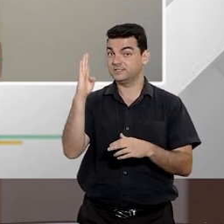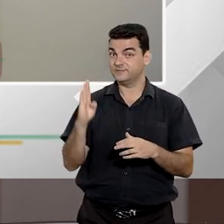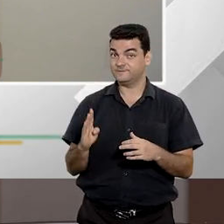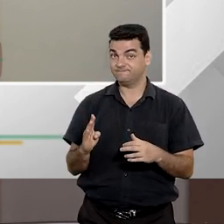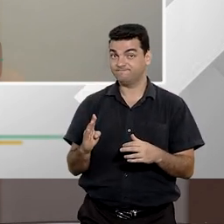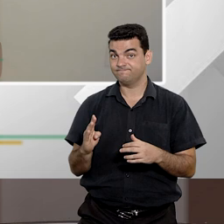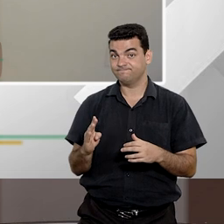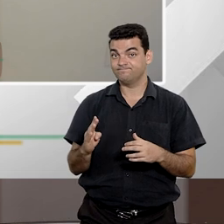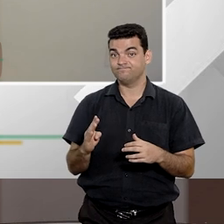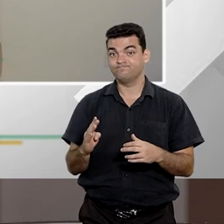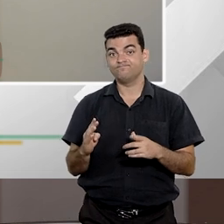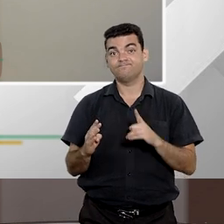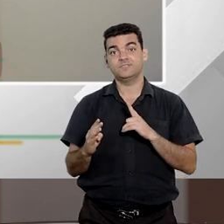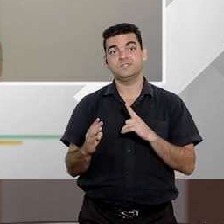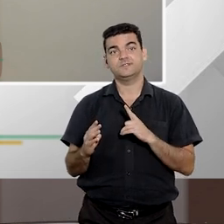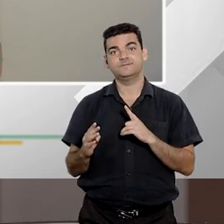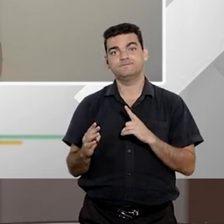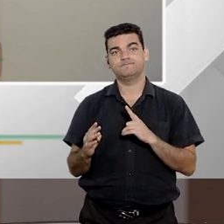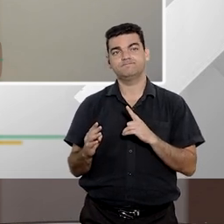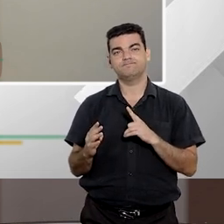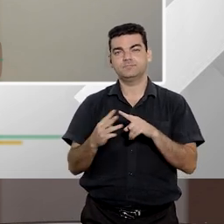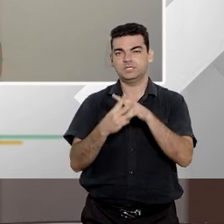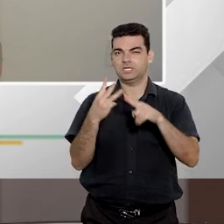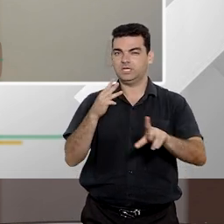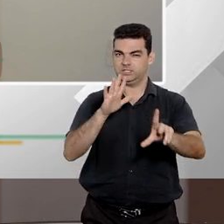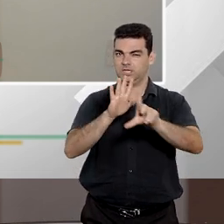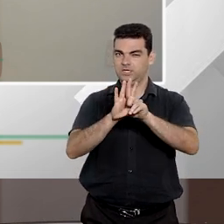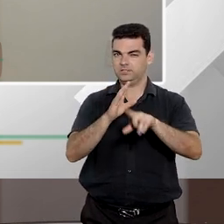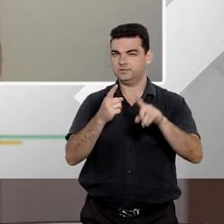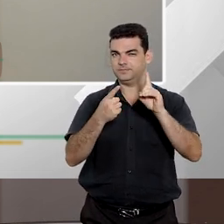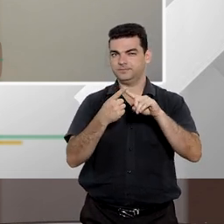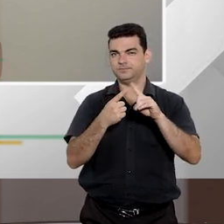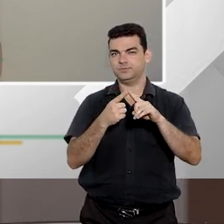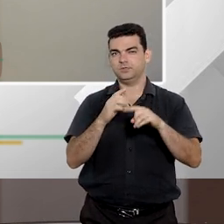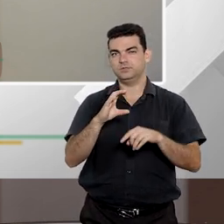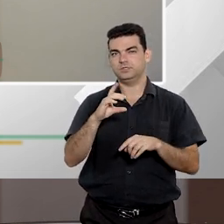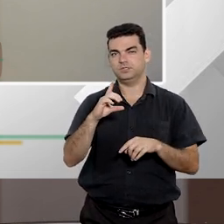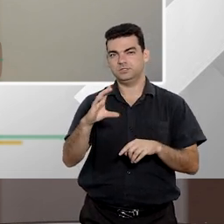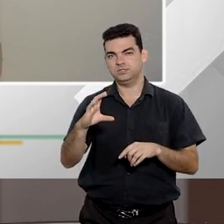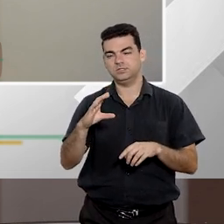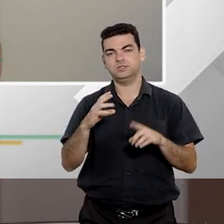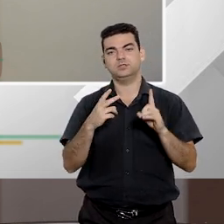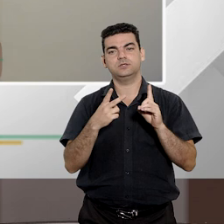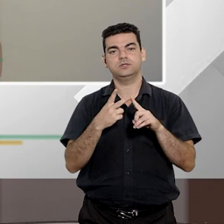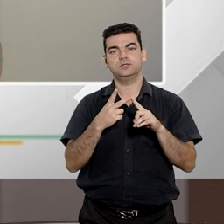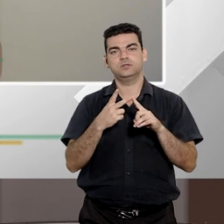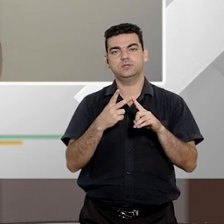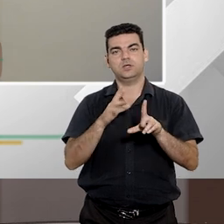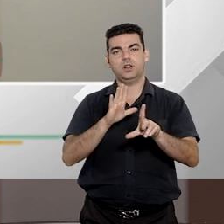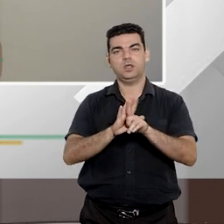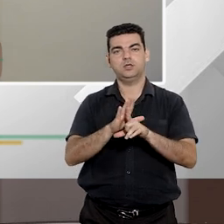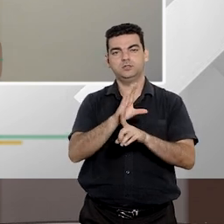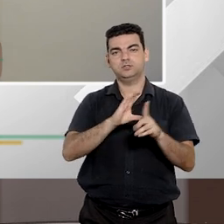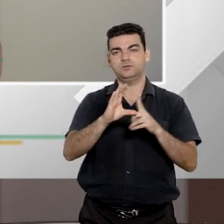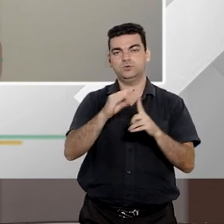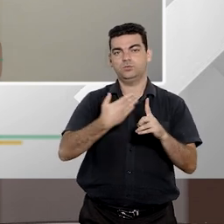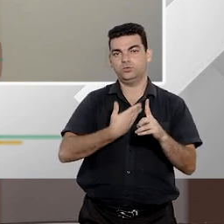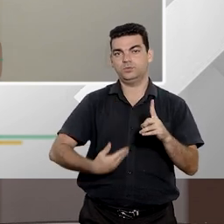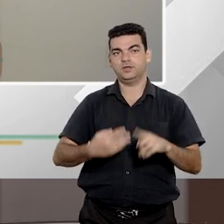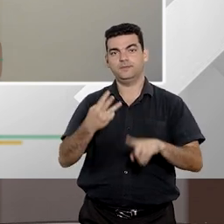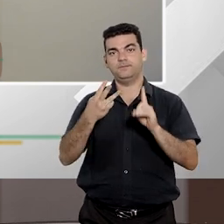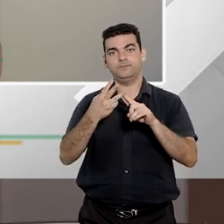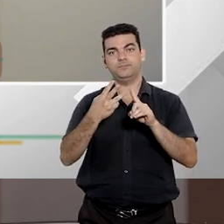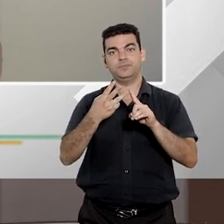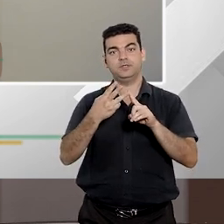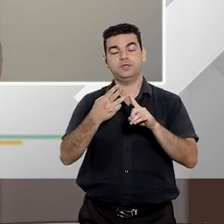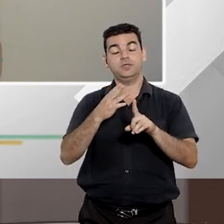a gente tem a junção de três leis. O Código de Defesa do Consumidor, a Lei de Ação Civil Pública, e